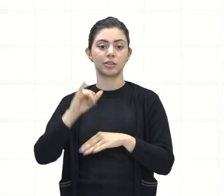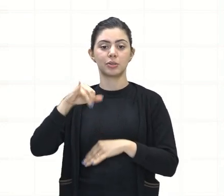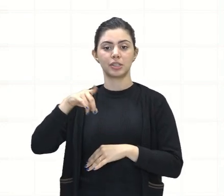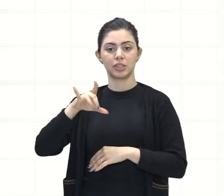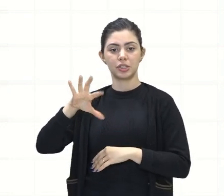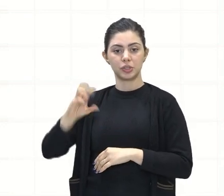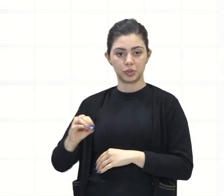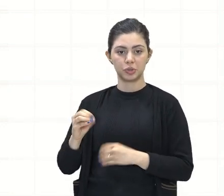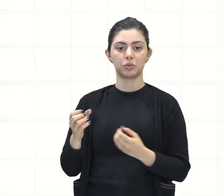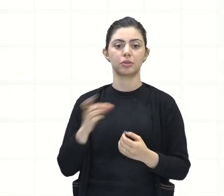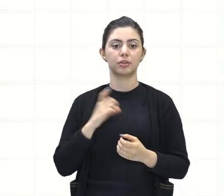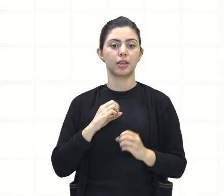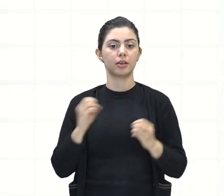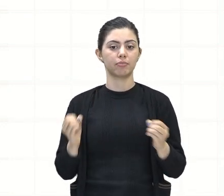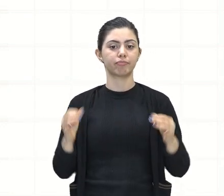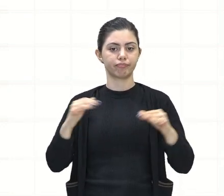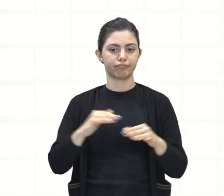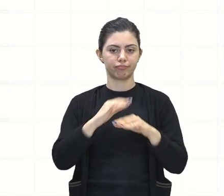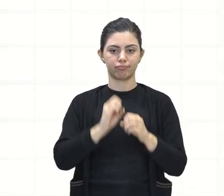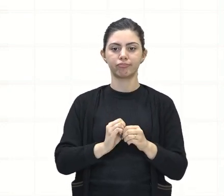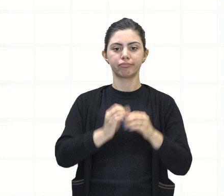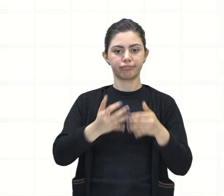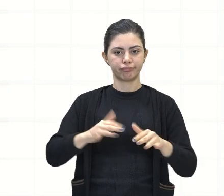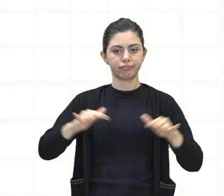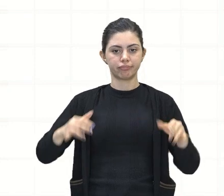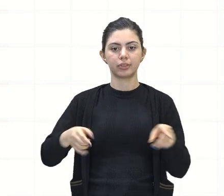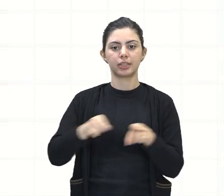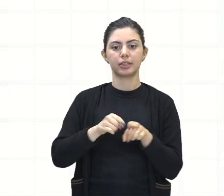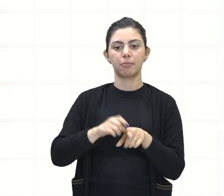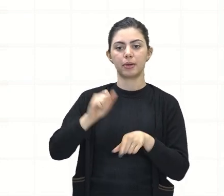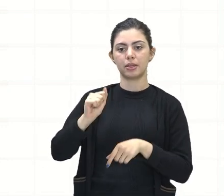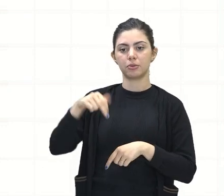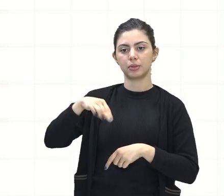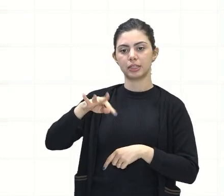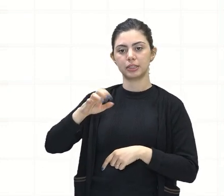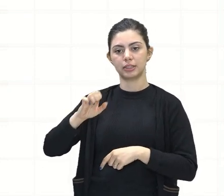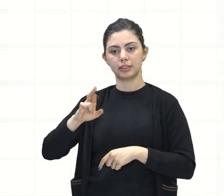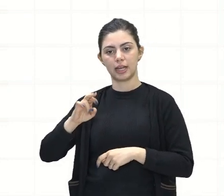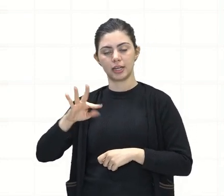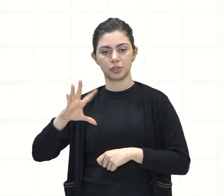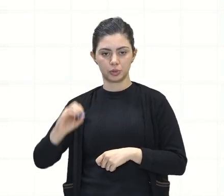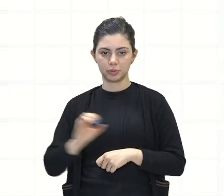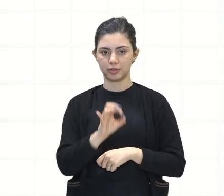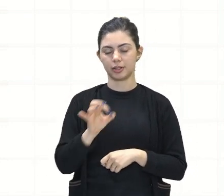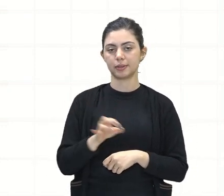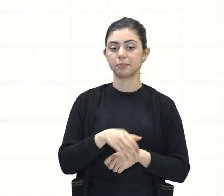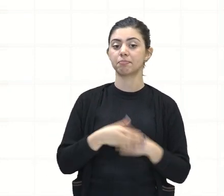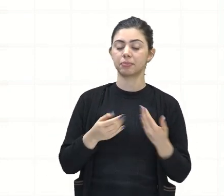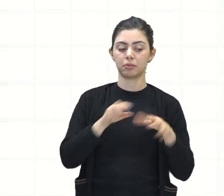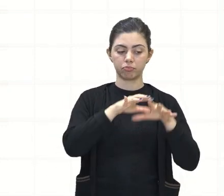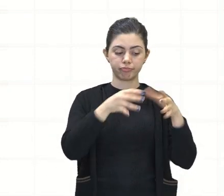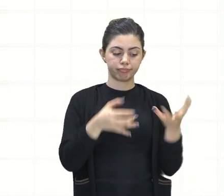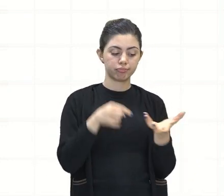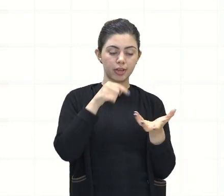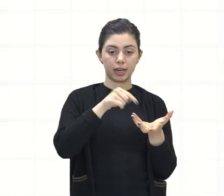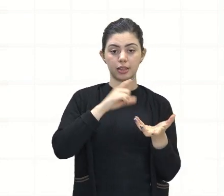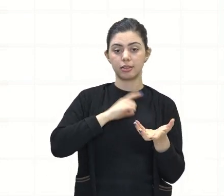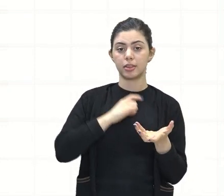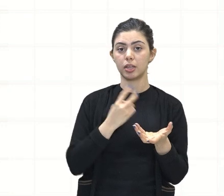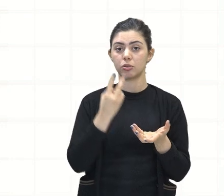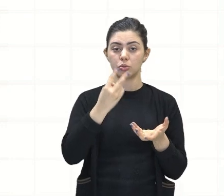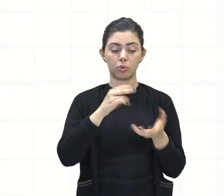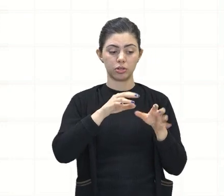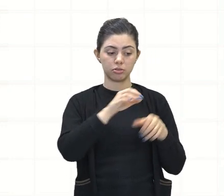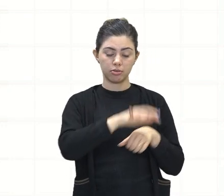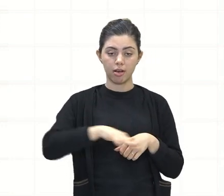Pacífico, Atlântico, além do Oceano Glacial Antártico, tá? O continente é formado por duas grandes regiões.